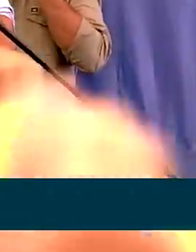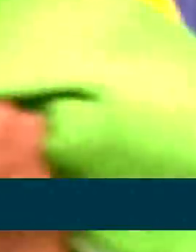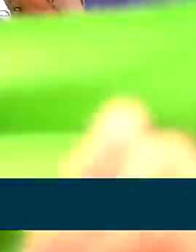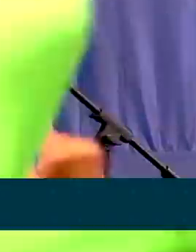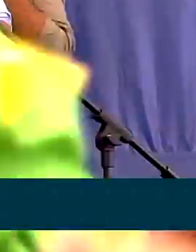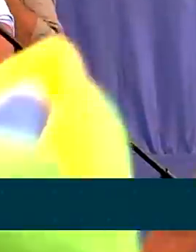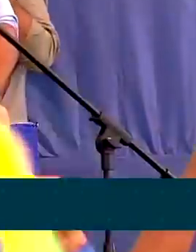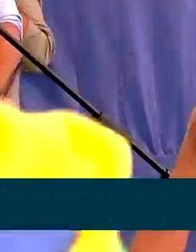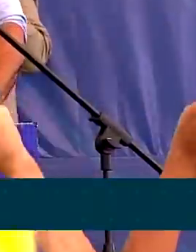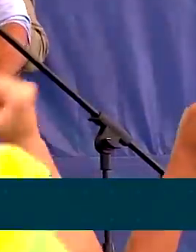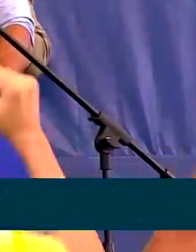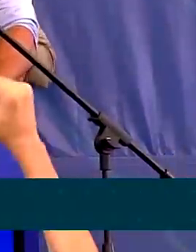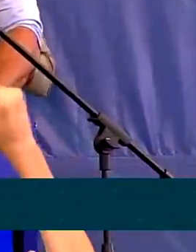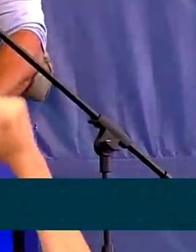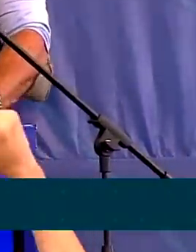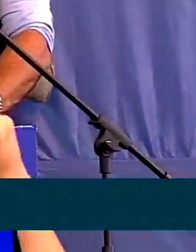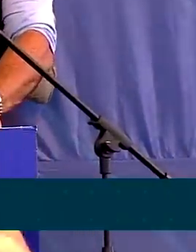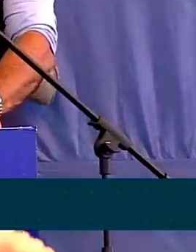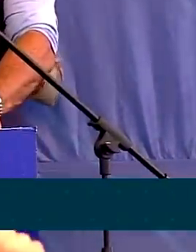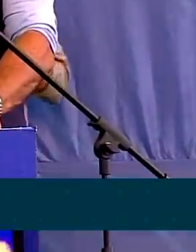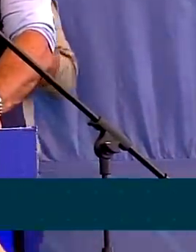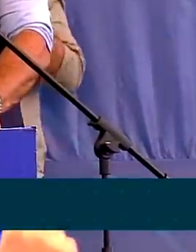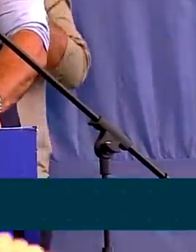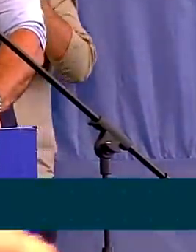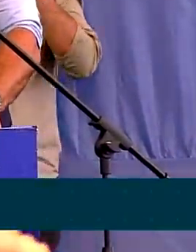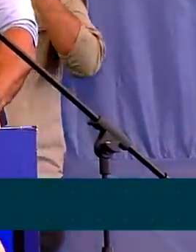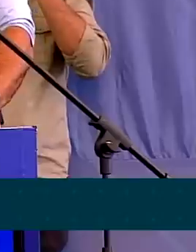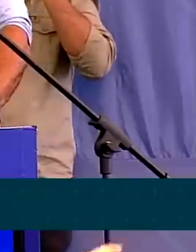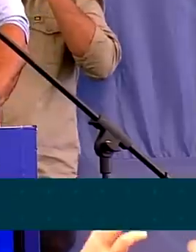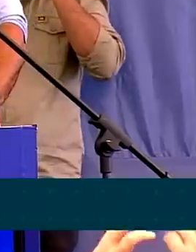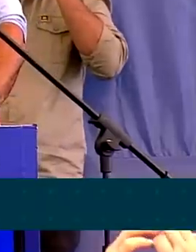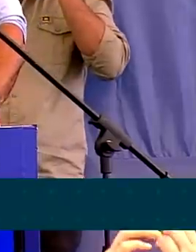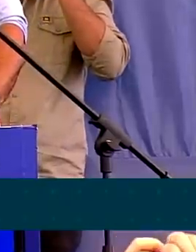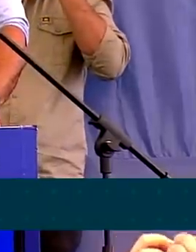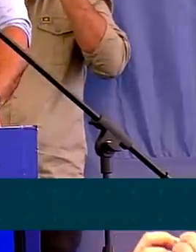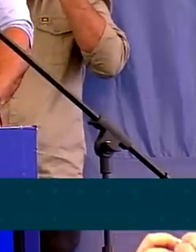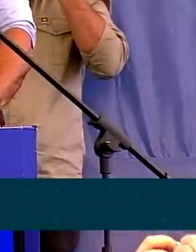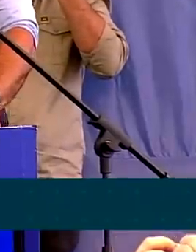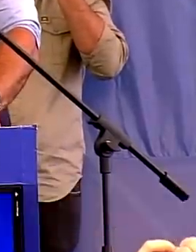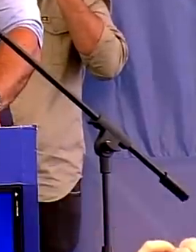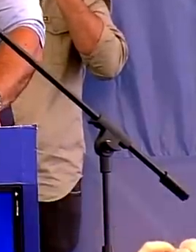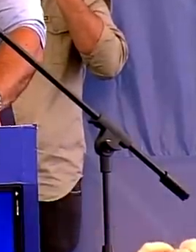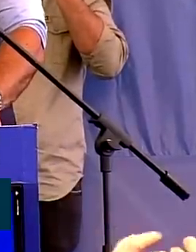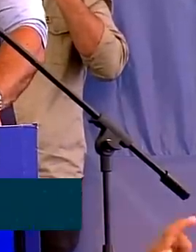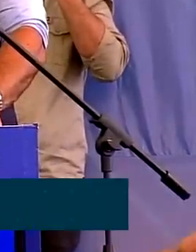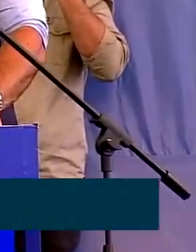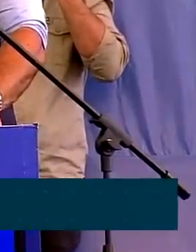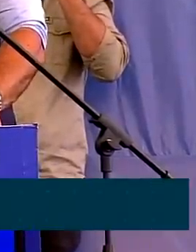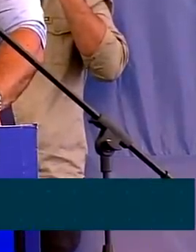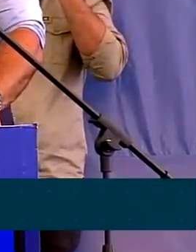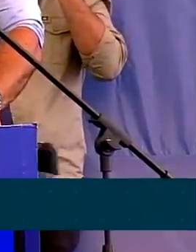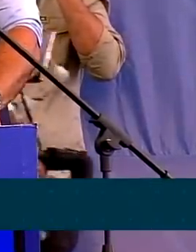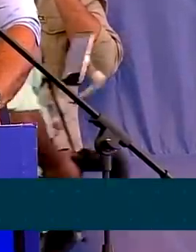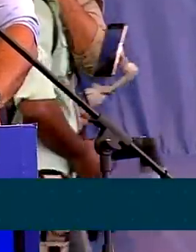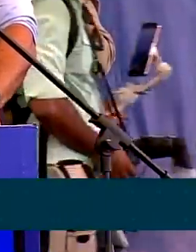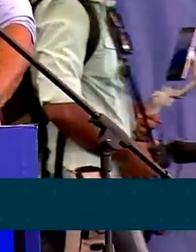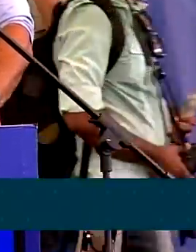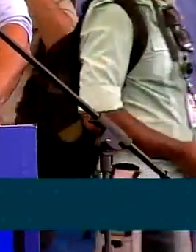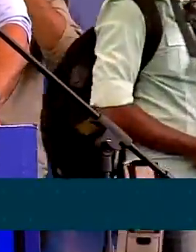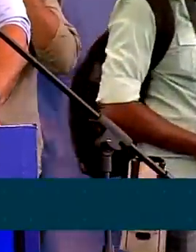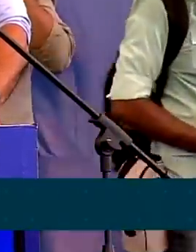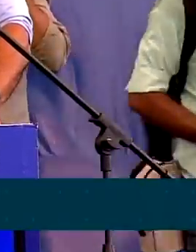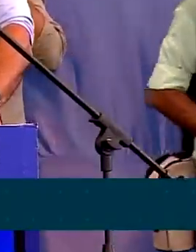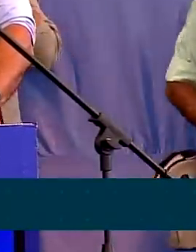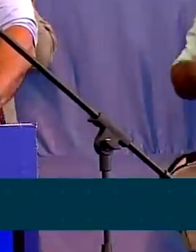Esse dinheiro vai para entregarmos o básico para quem mais necessita, para a população carente, que